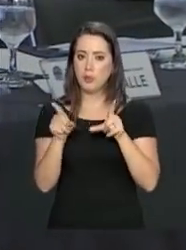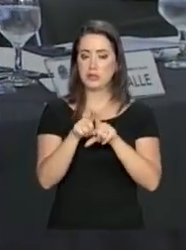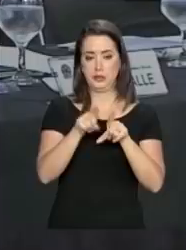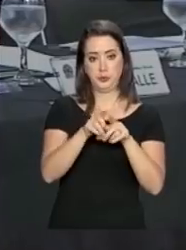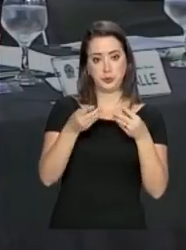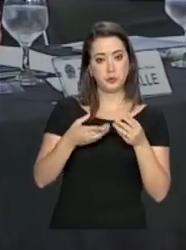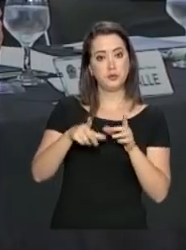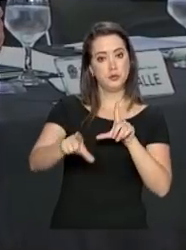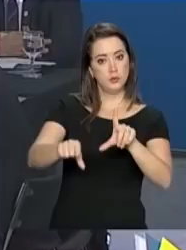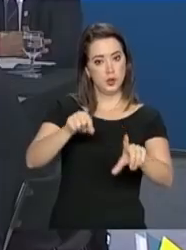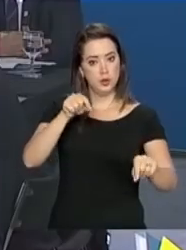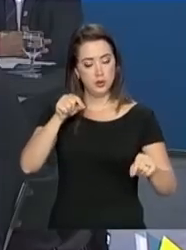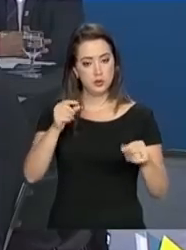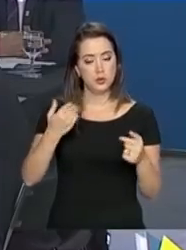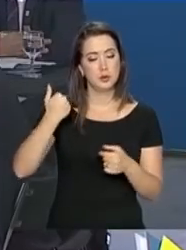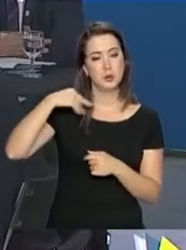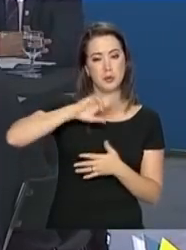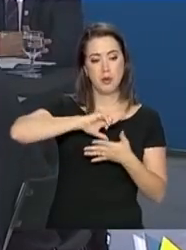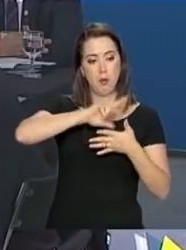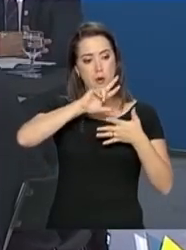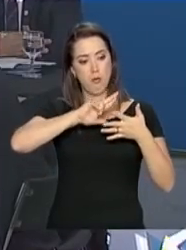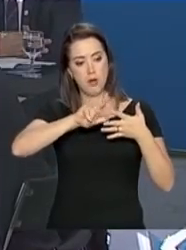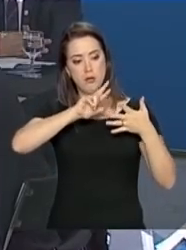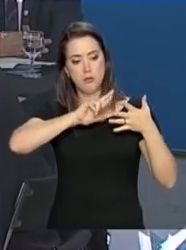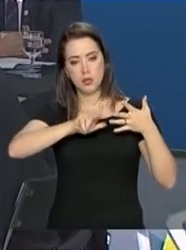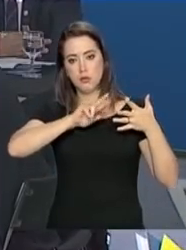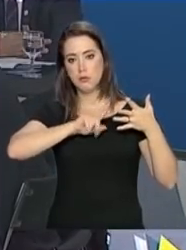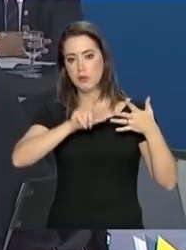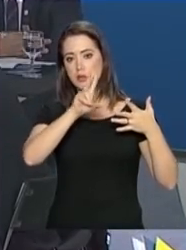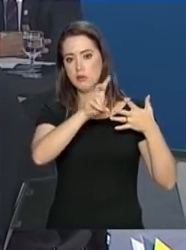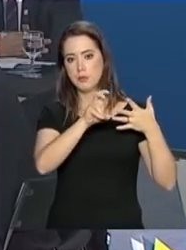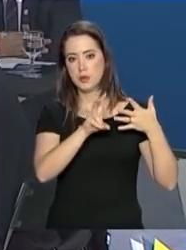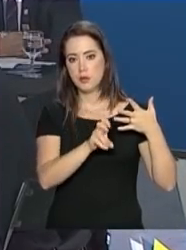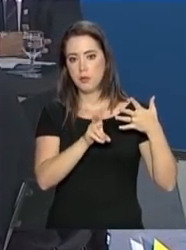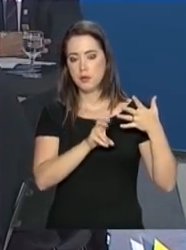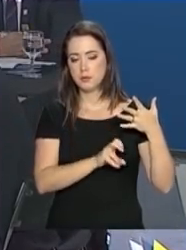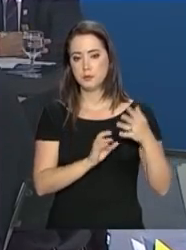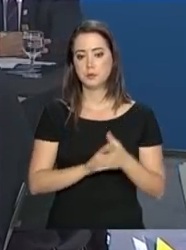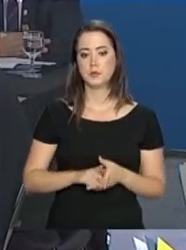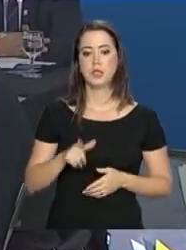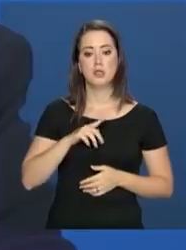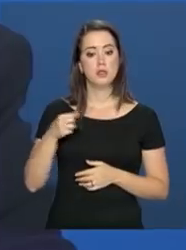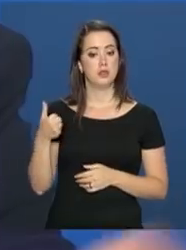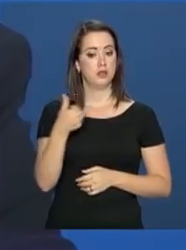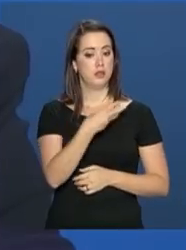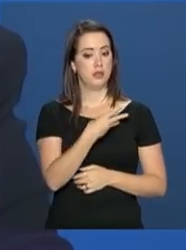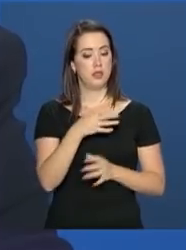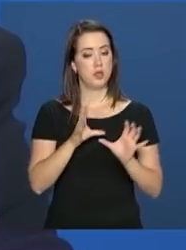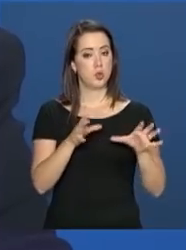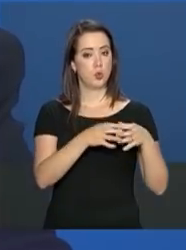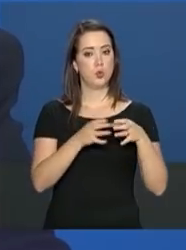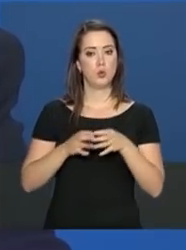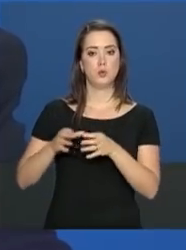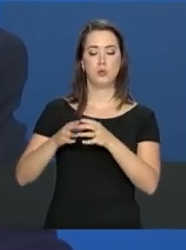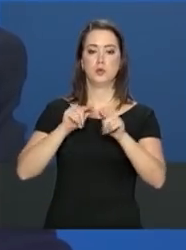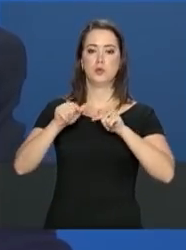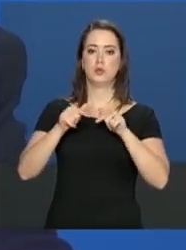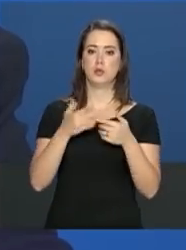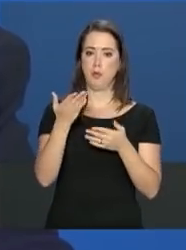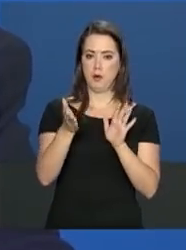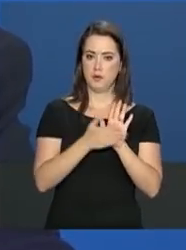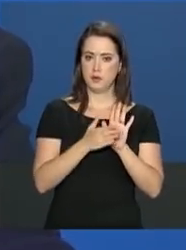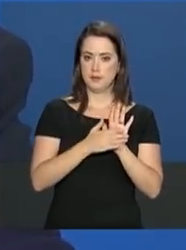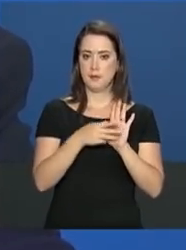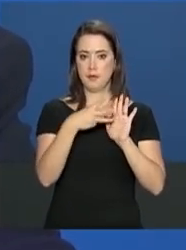também decidir sobre os mais variados temas. Nós tivemos 13 grupos de trabalho. Os senhores propuseram 39